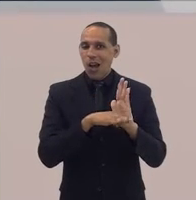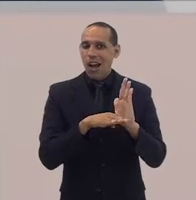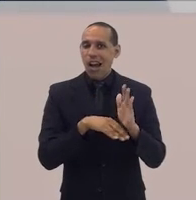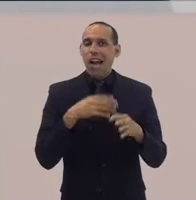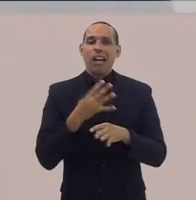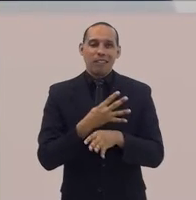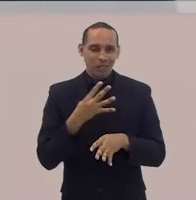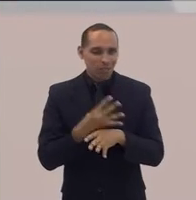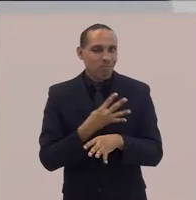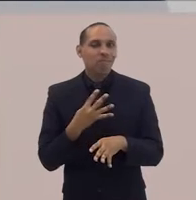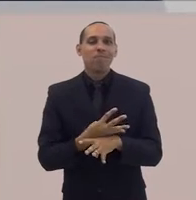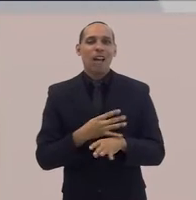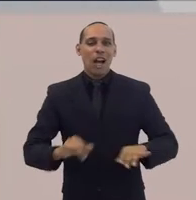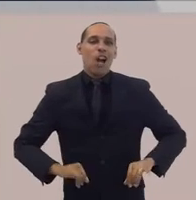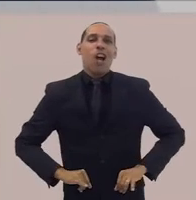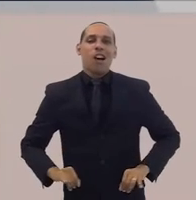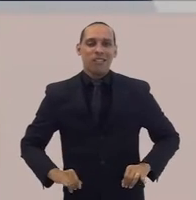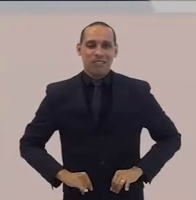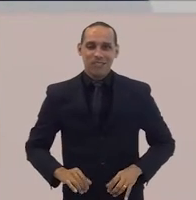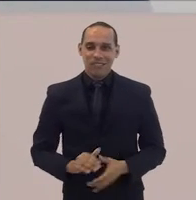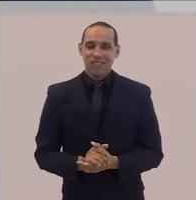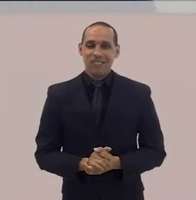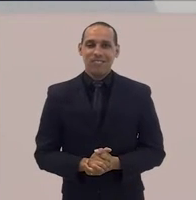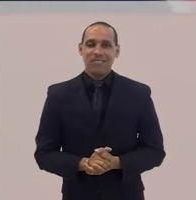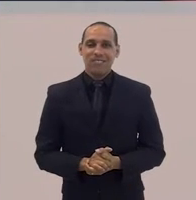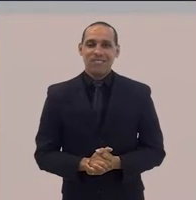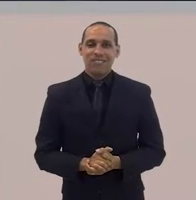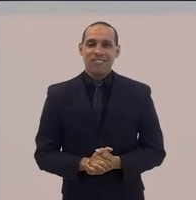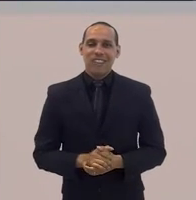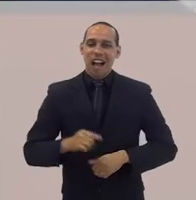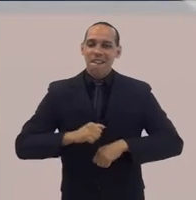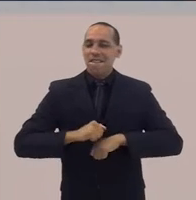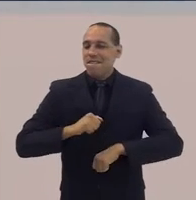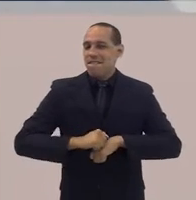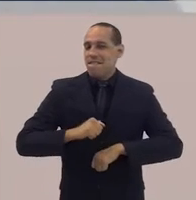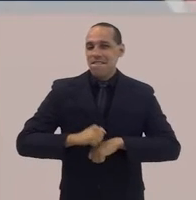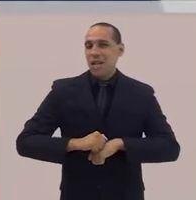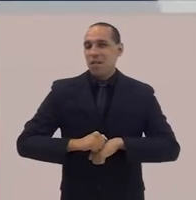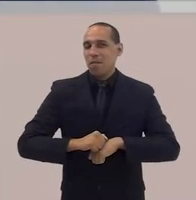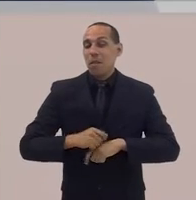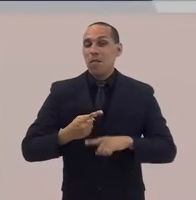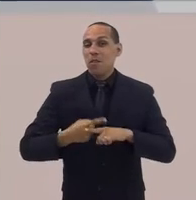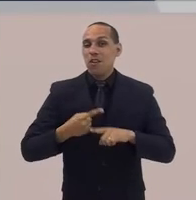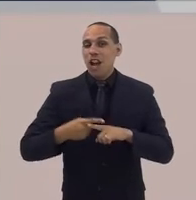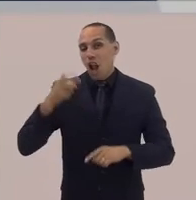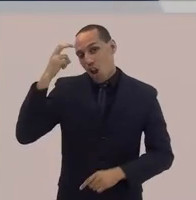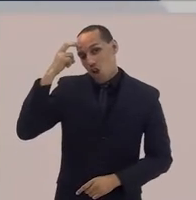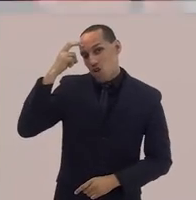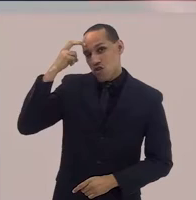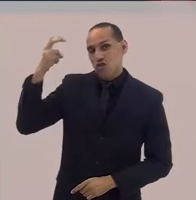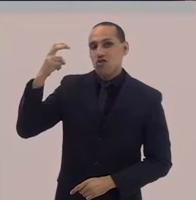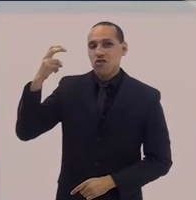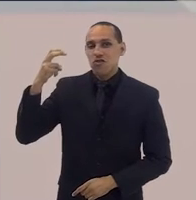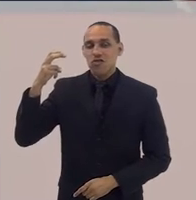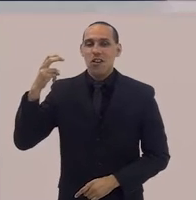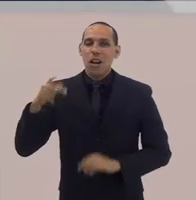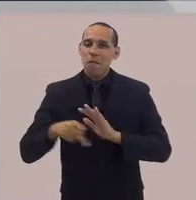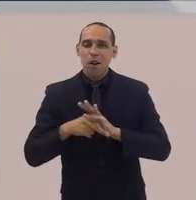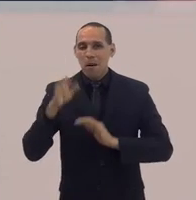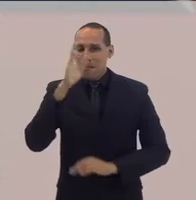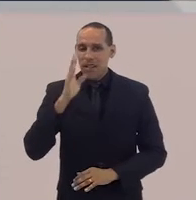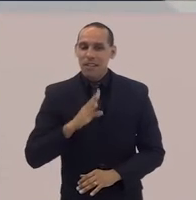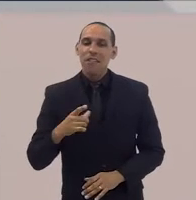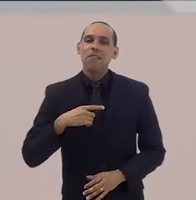sofre tanta resistência. Porque está nessa cultura da história brasileira, esse elitismo,